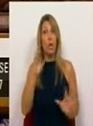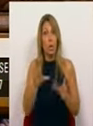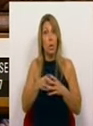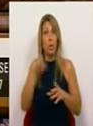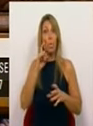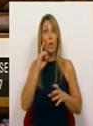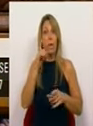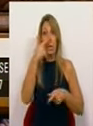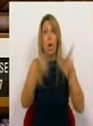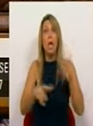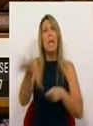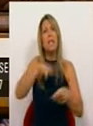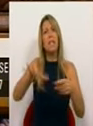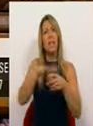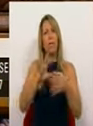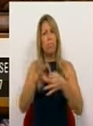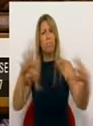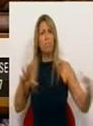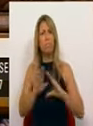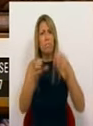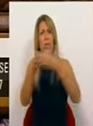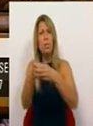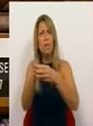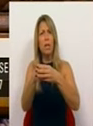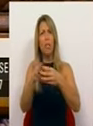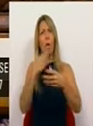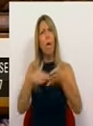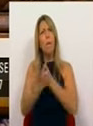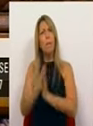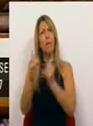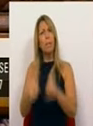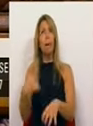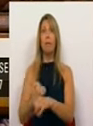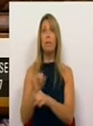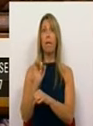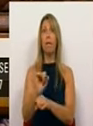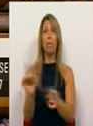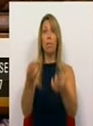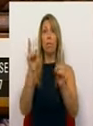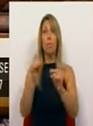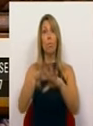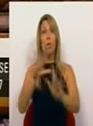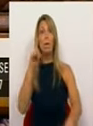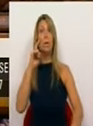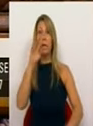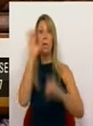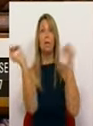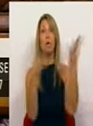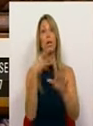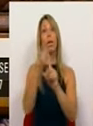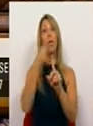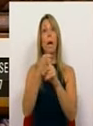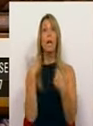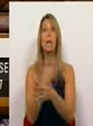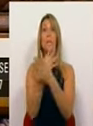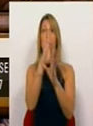devidamente enquadradas nos dispositivos e são subaproveitadas nas operações de defesa da floresta e no combate aos incêndios